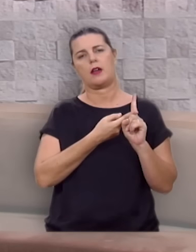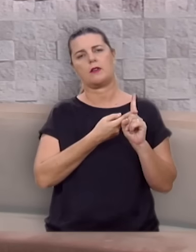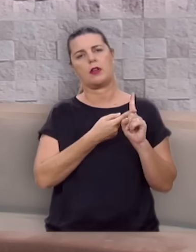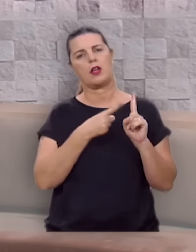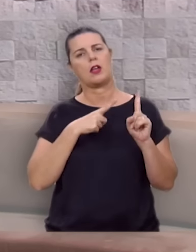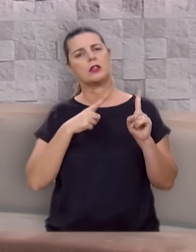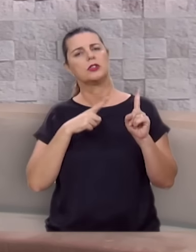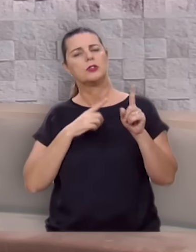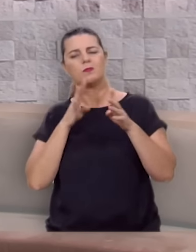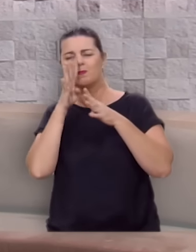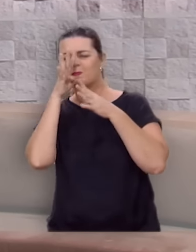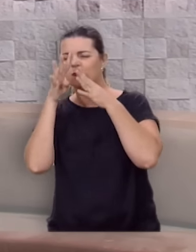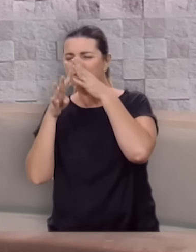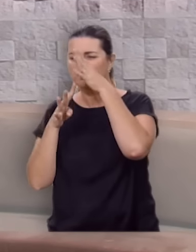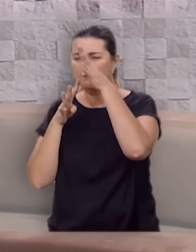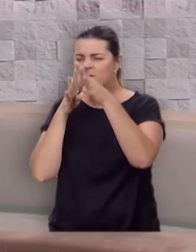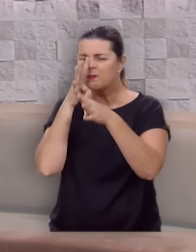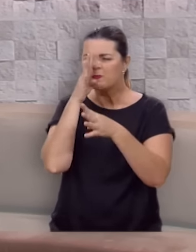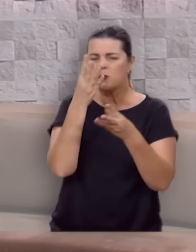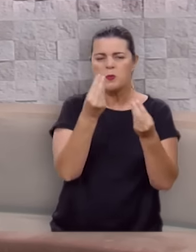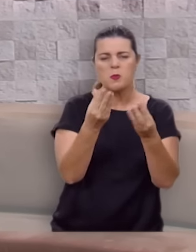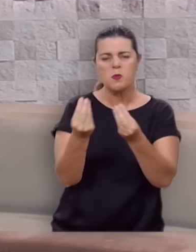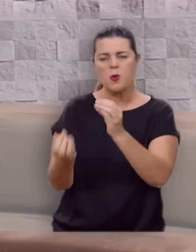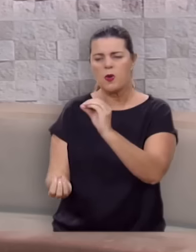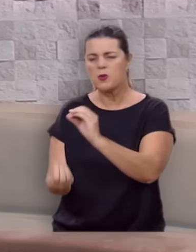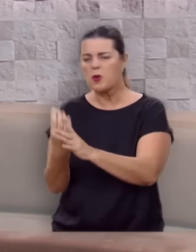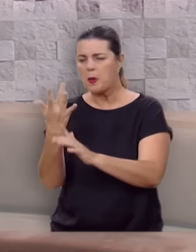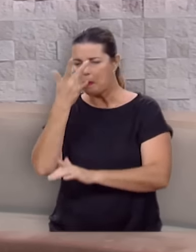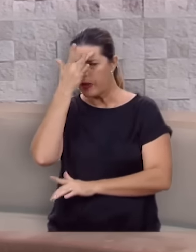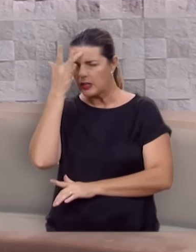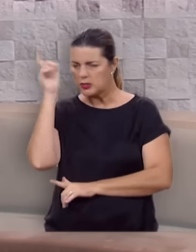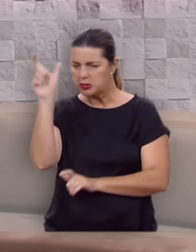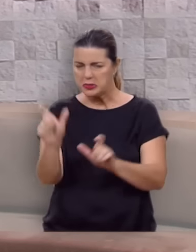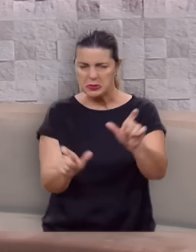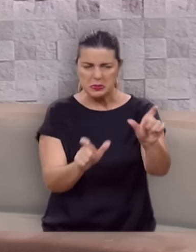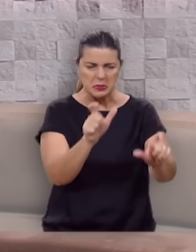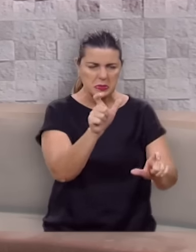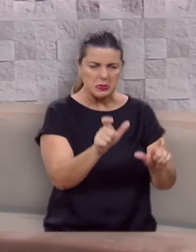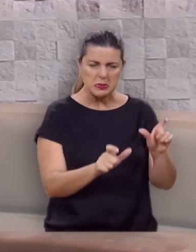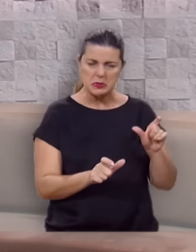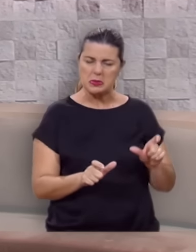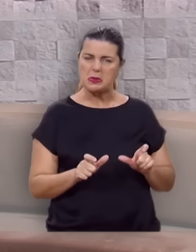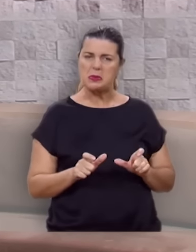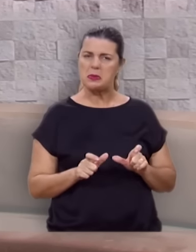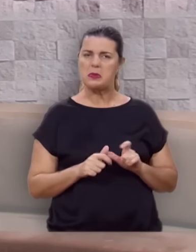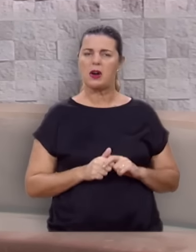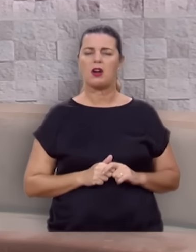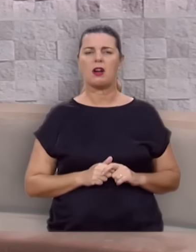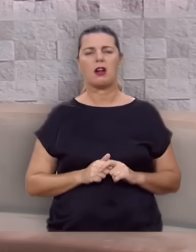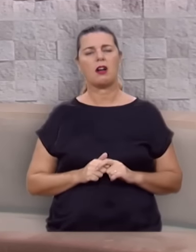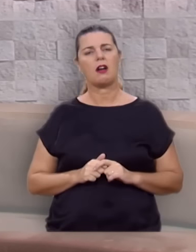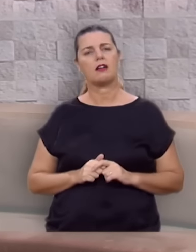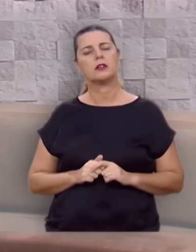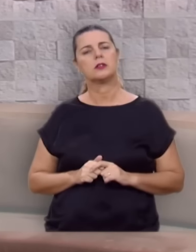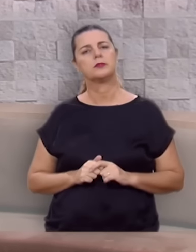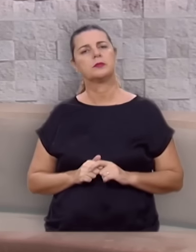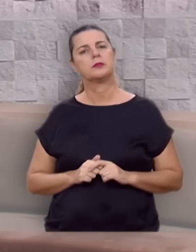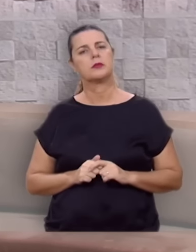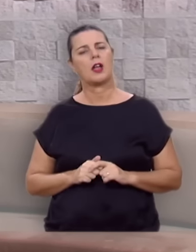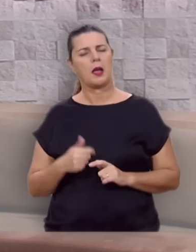as acusações ou a hostilidade de Penina, sua rival,